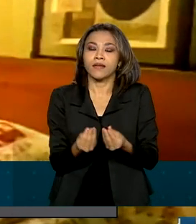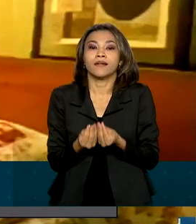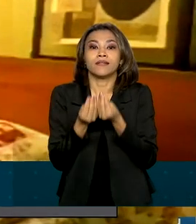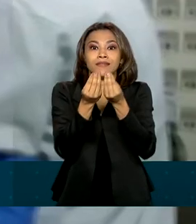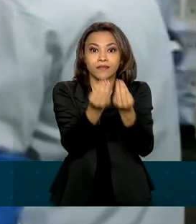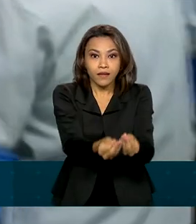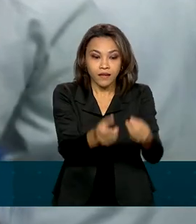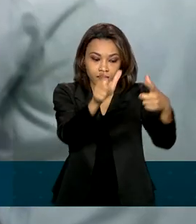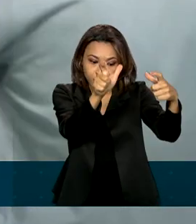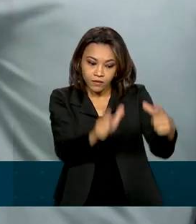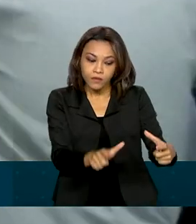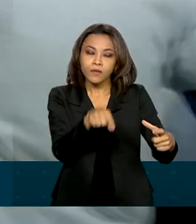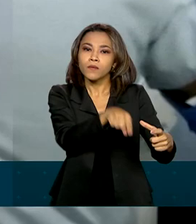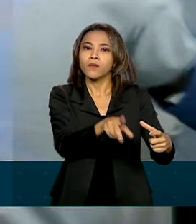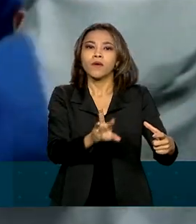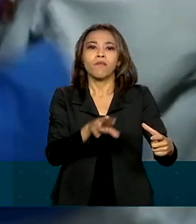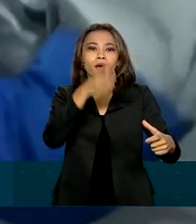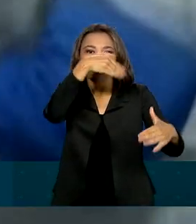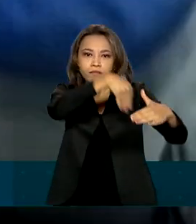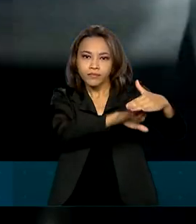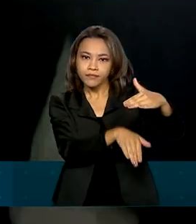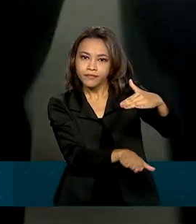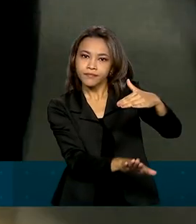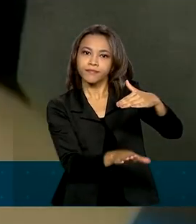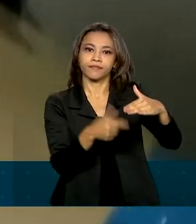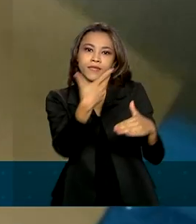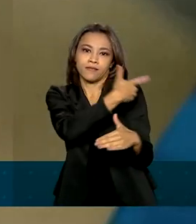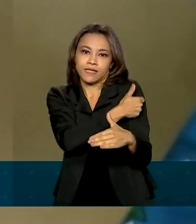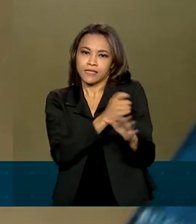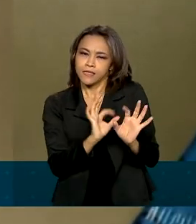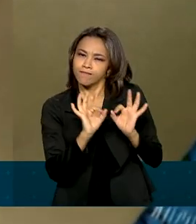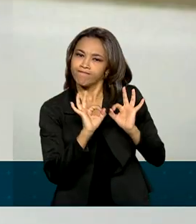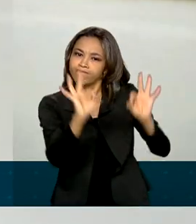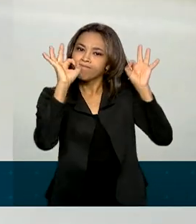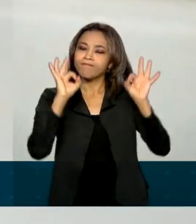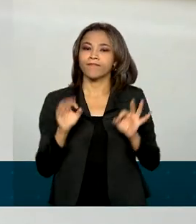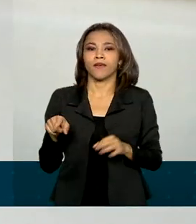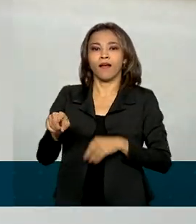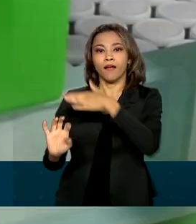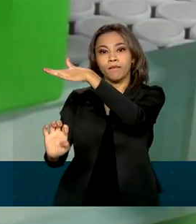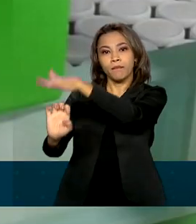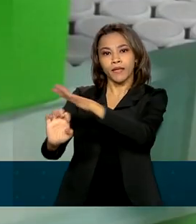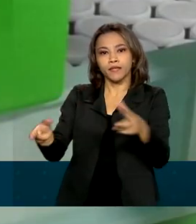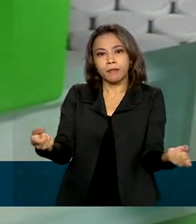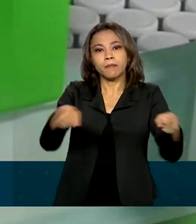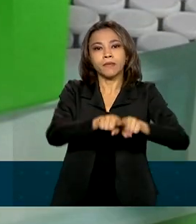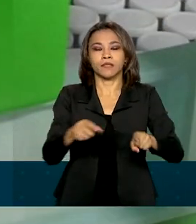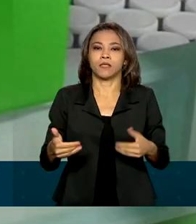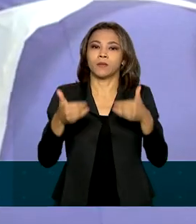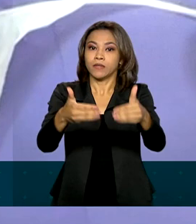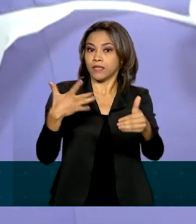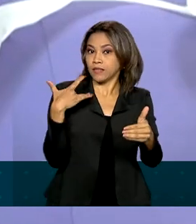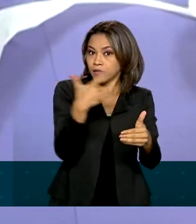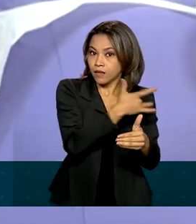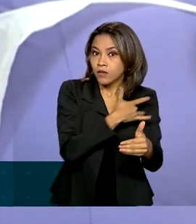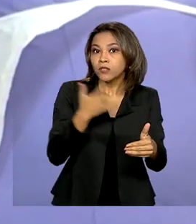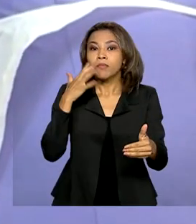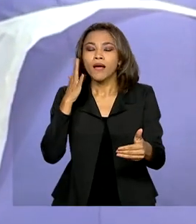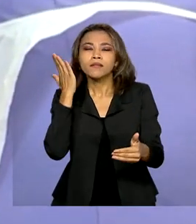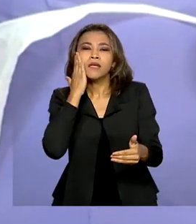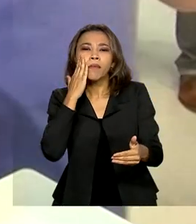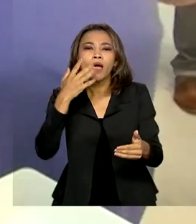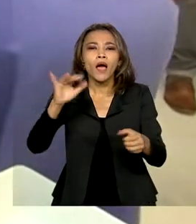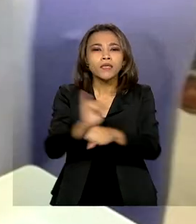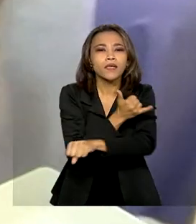de vacinação para garantir o armazenamento adequado e que a empresa vai trabalhar com o Ministério da Saúde para definir os